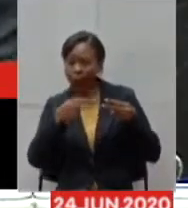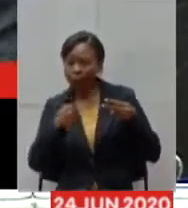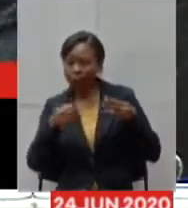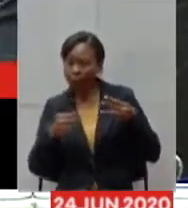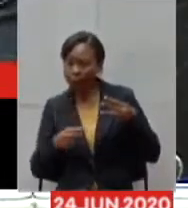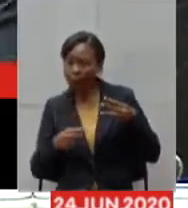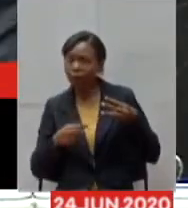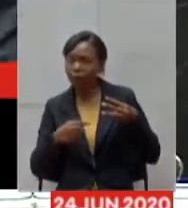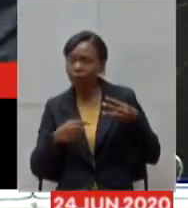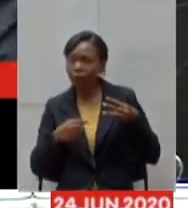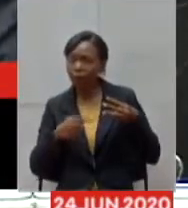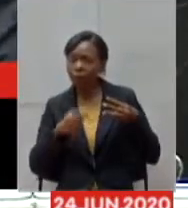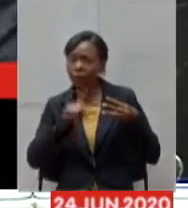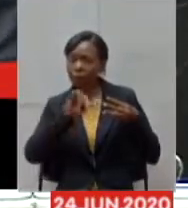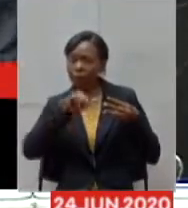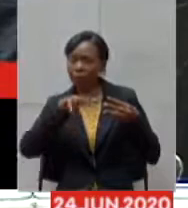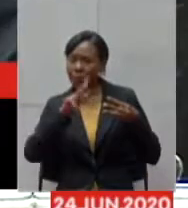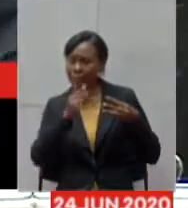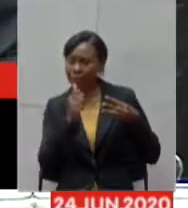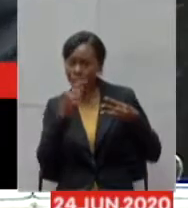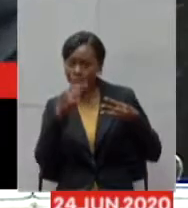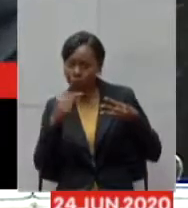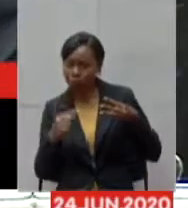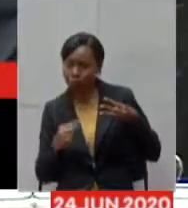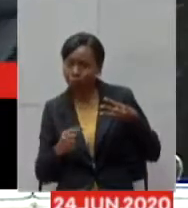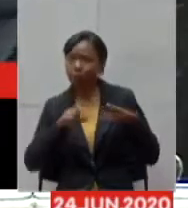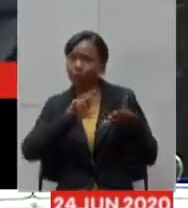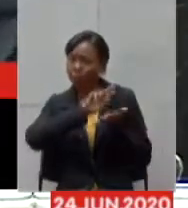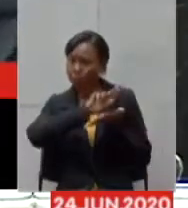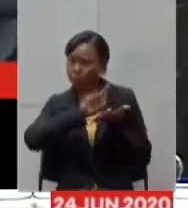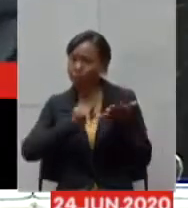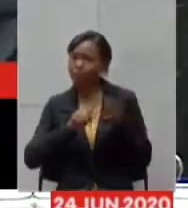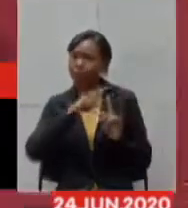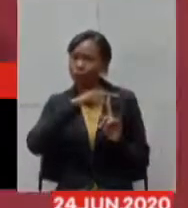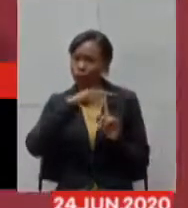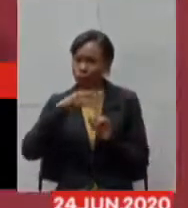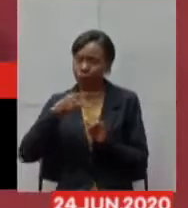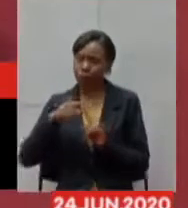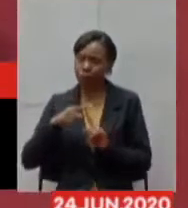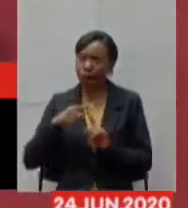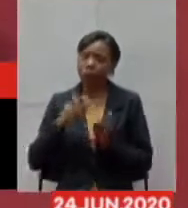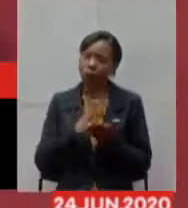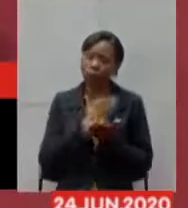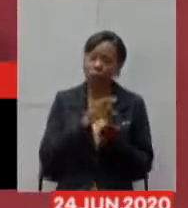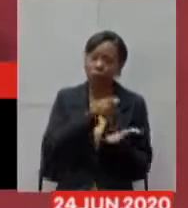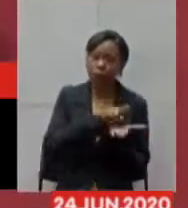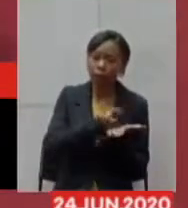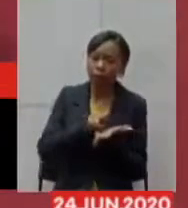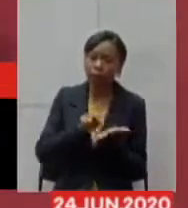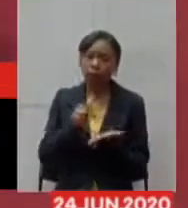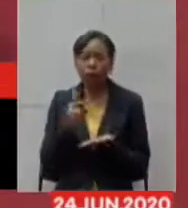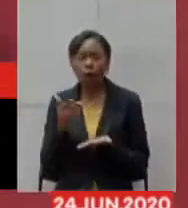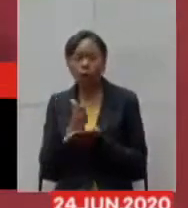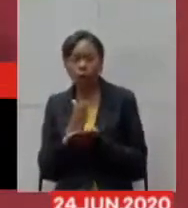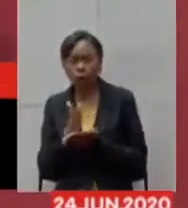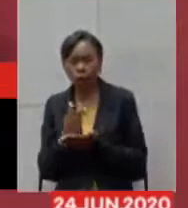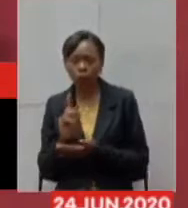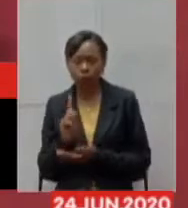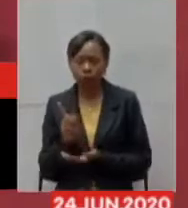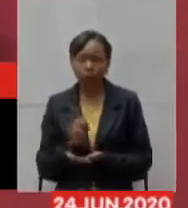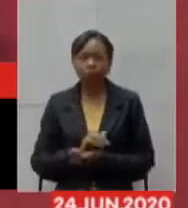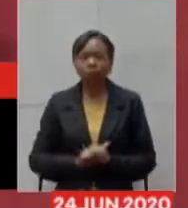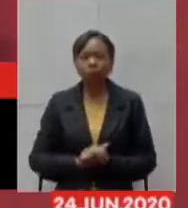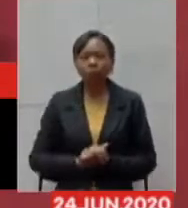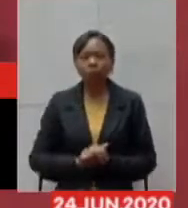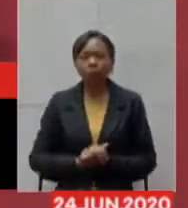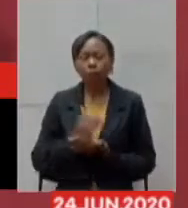a gente ia abrindo mão de ir abrindo leitos em outros hospitais muito obrigado secretário uma palavra